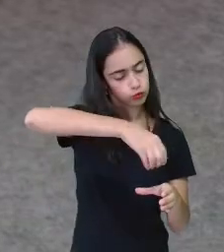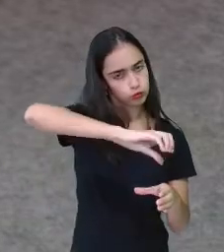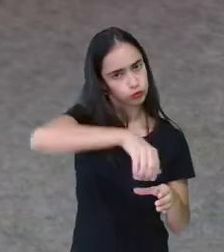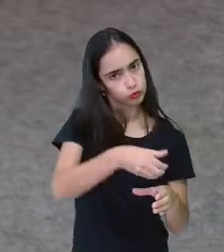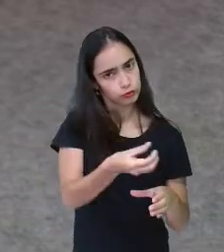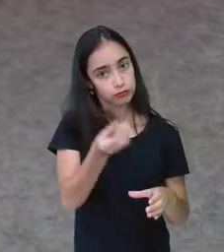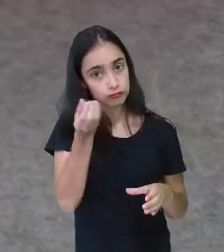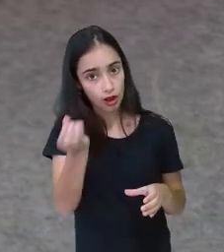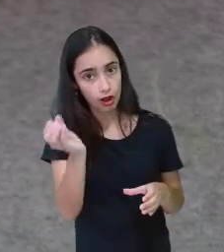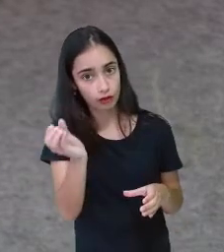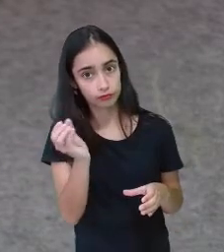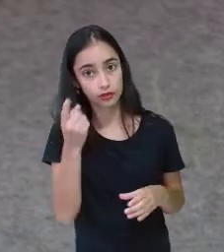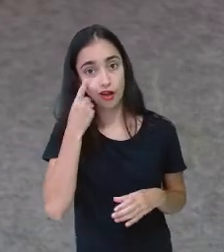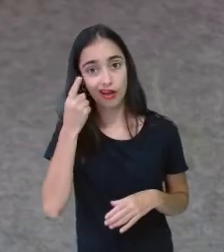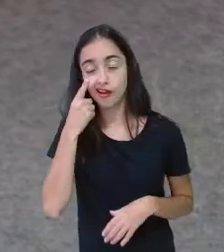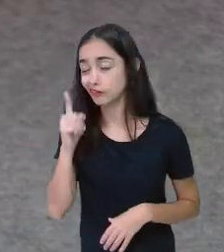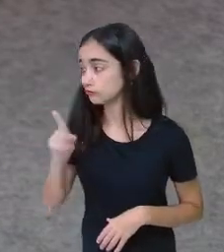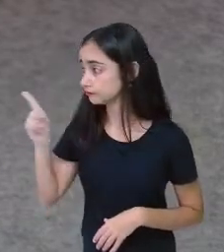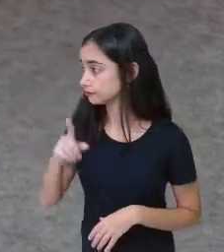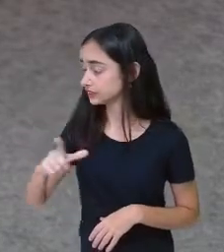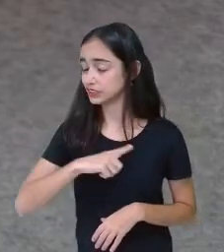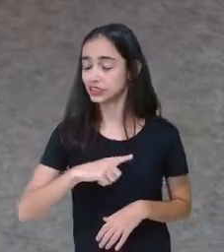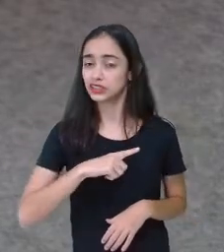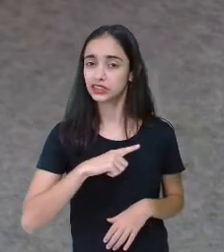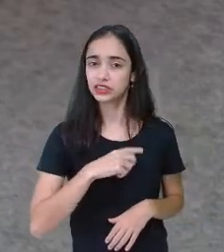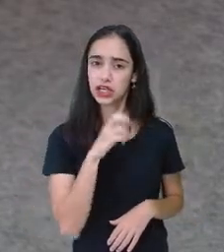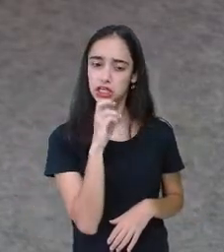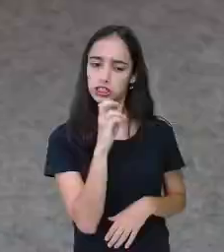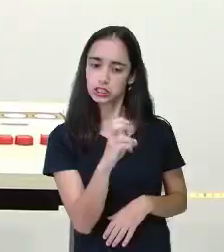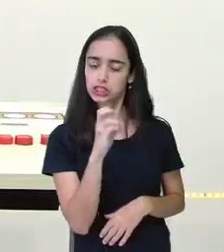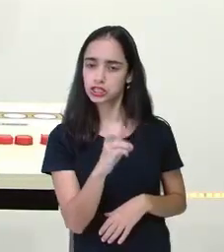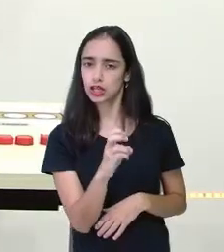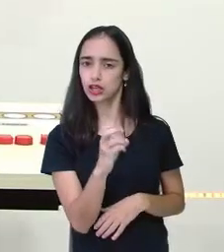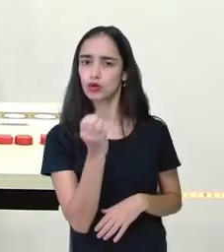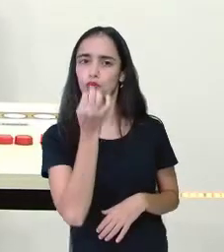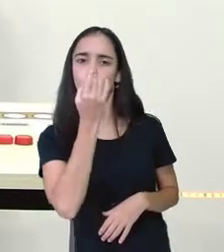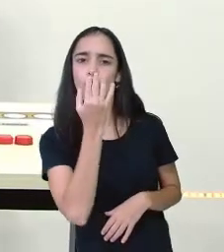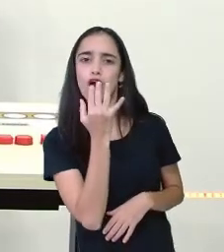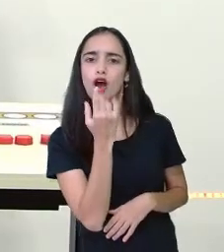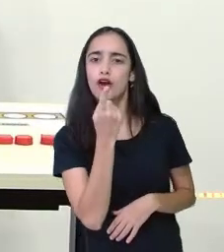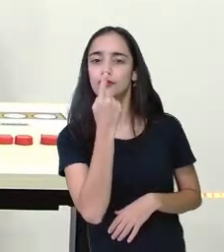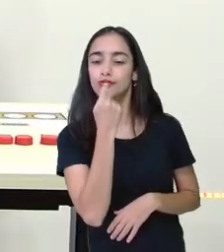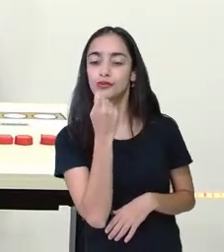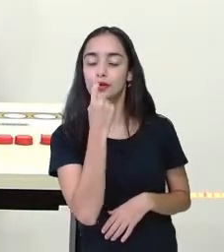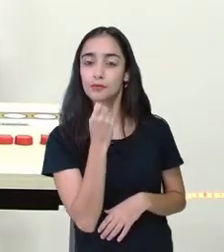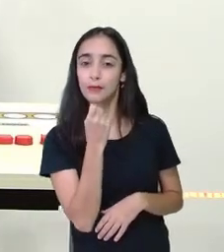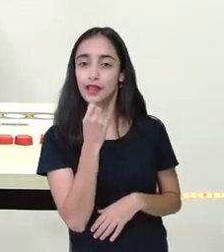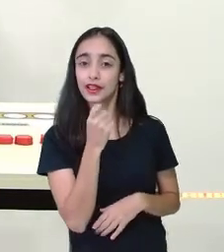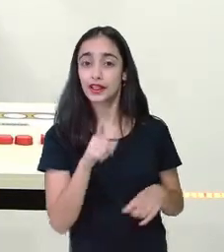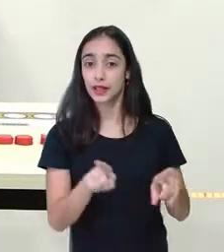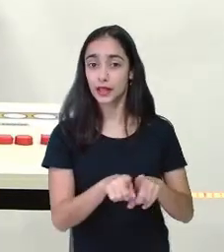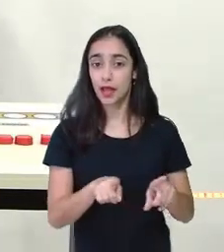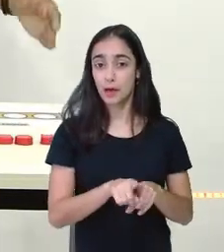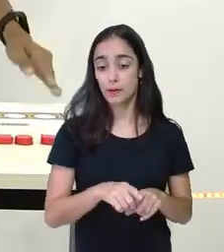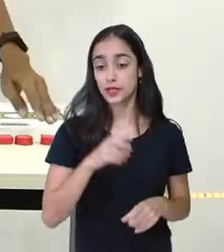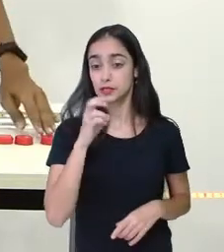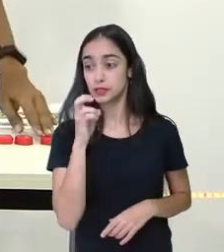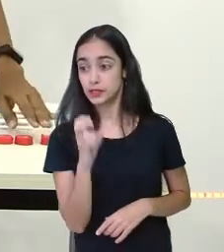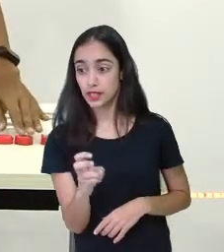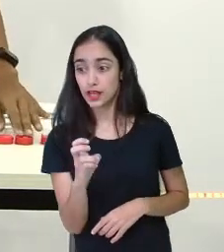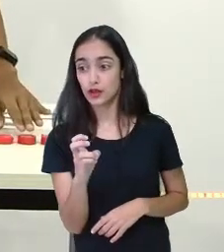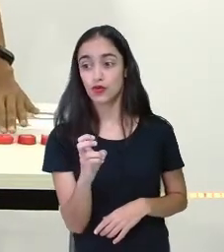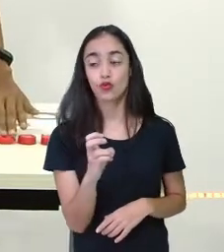trouxe 5 tampinhas vermelhas para mim e 5 tampinhas vermelhas para a professora Iris. Se você não tiver